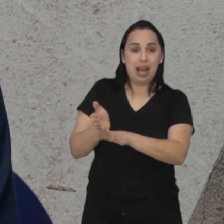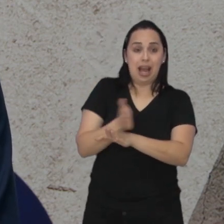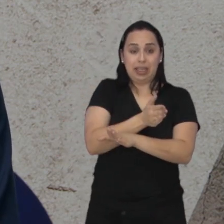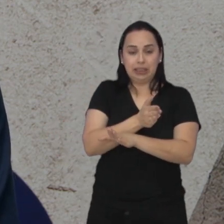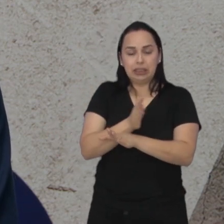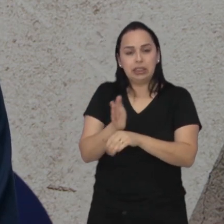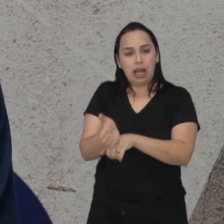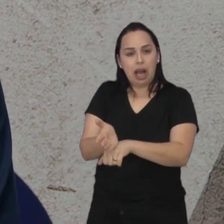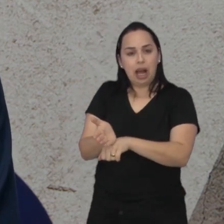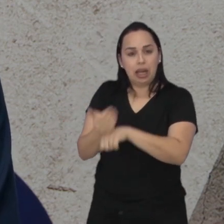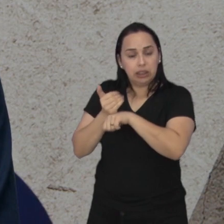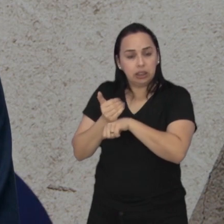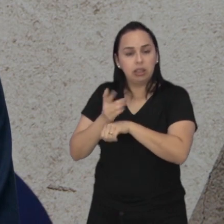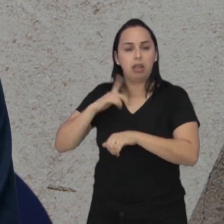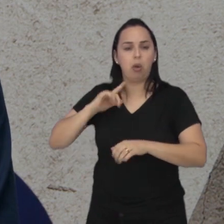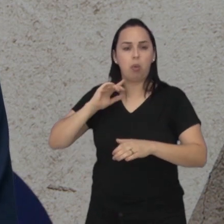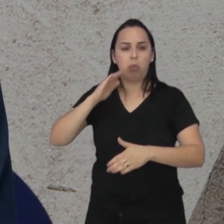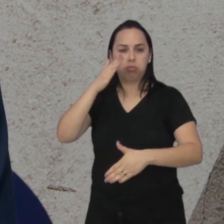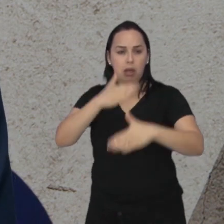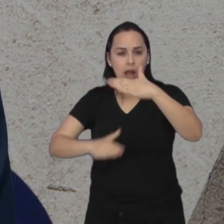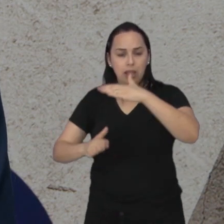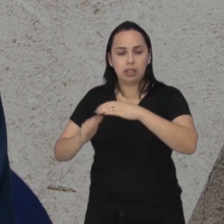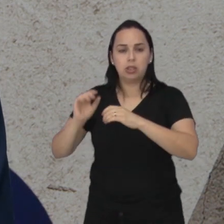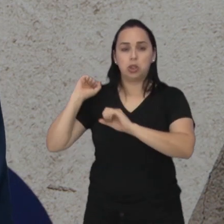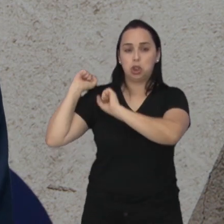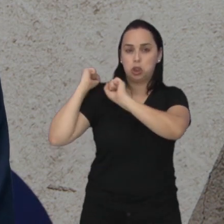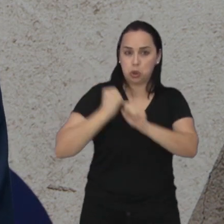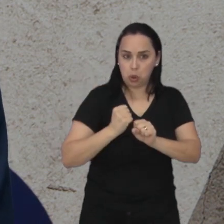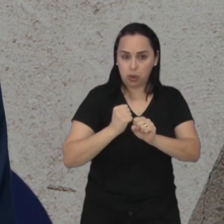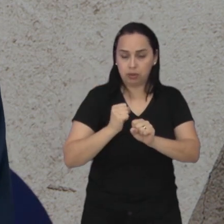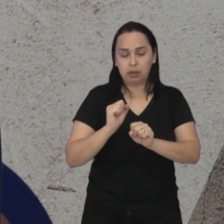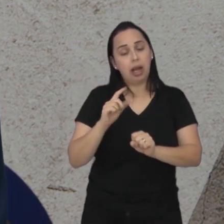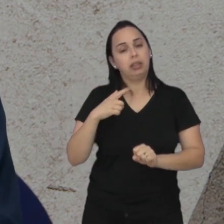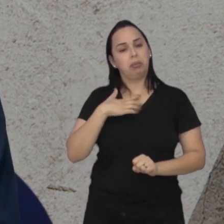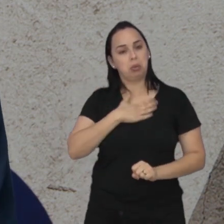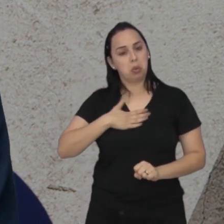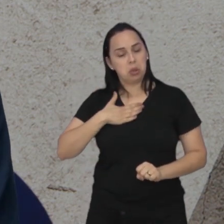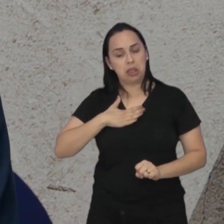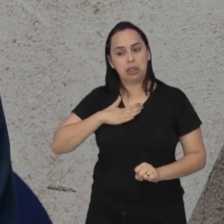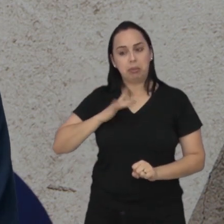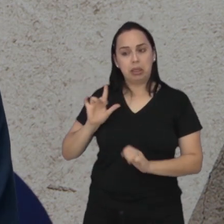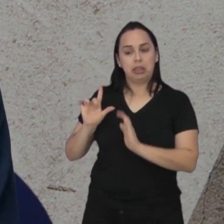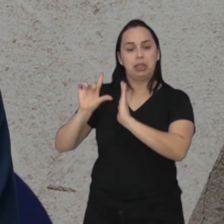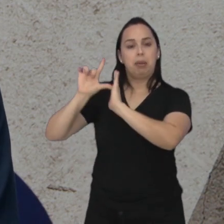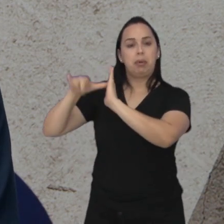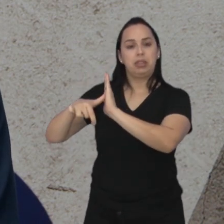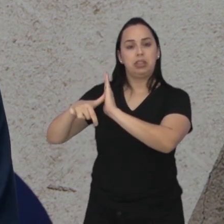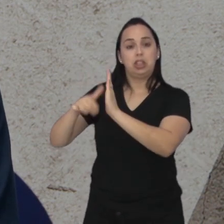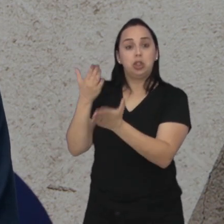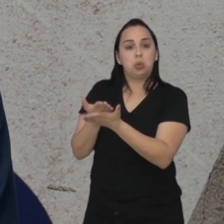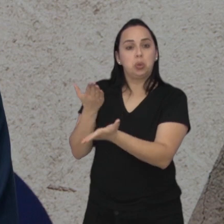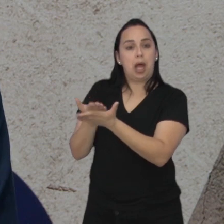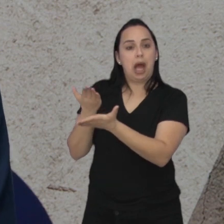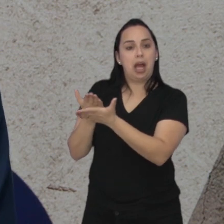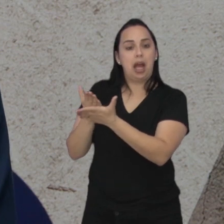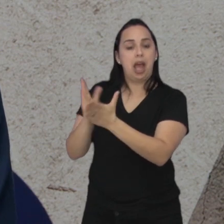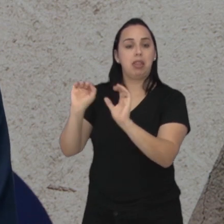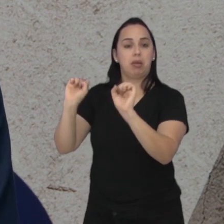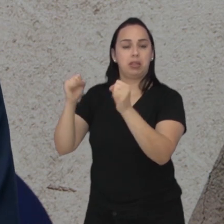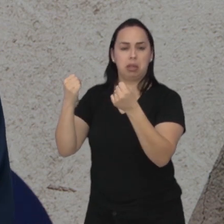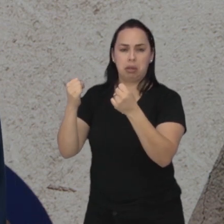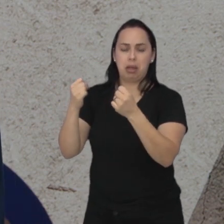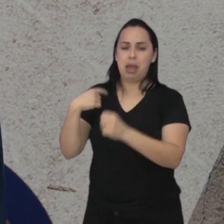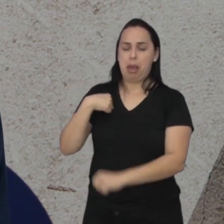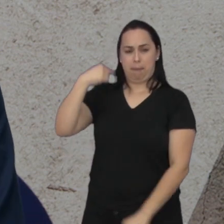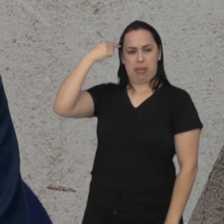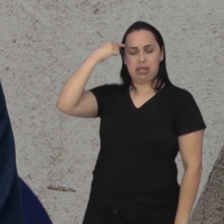judô. Então, eu já estou no judô e vou fazer o curso de educação física. E eu achava que sabia muito. Então,